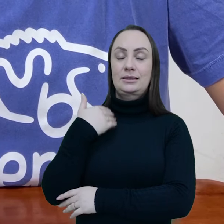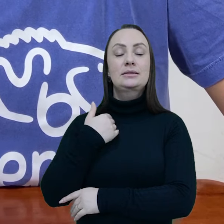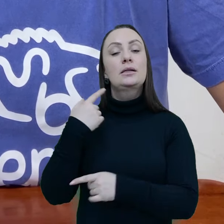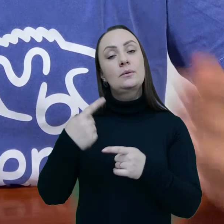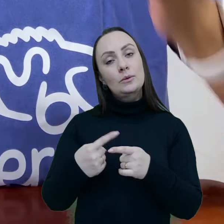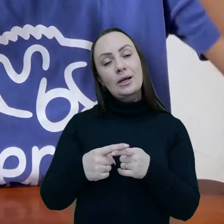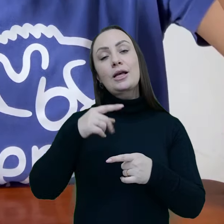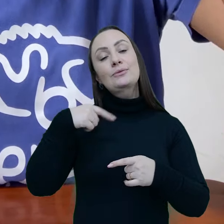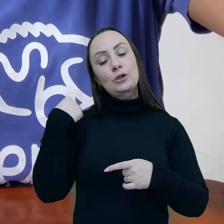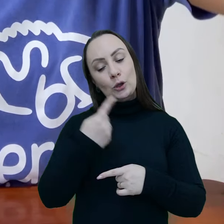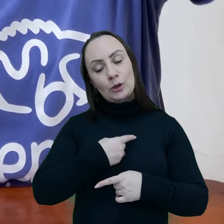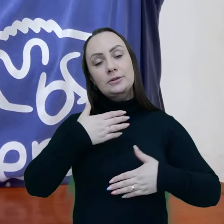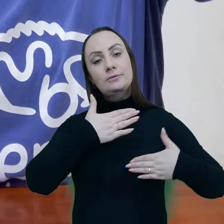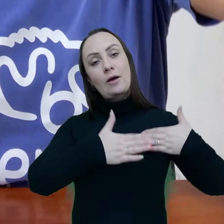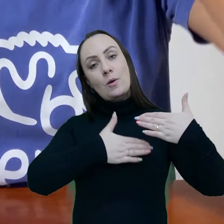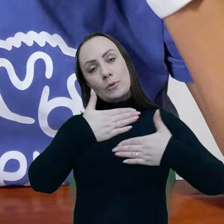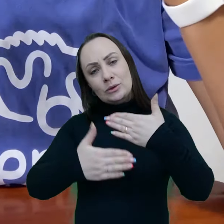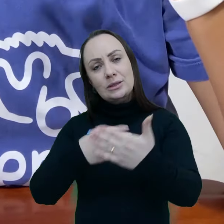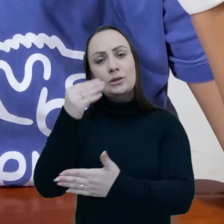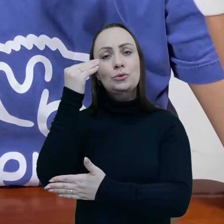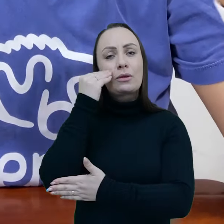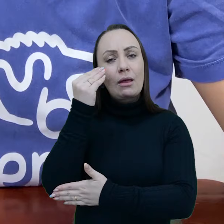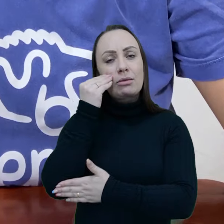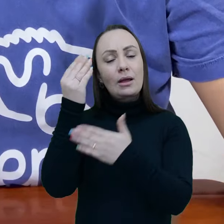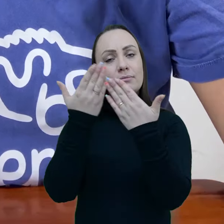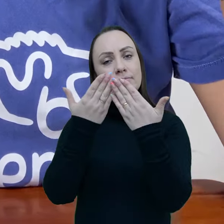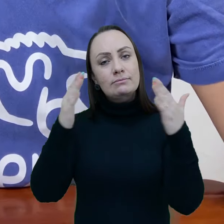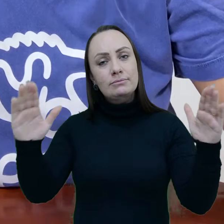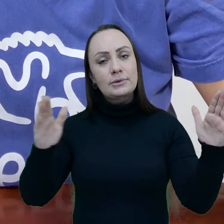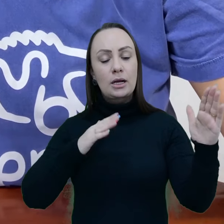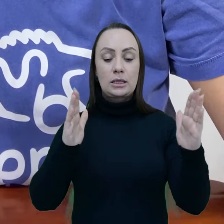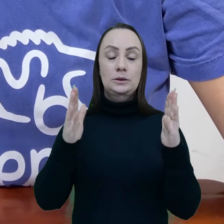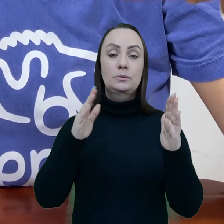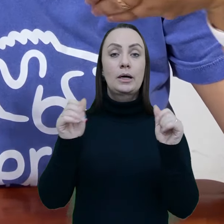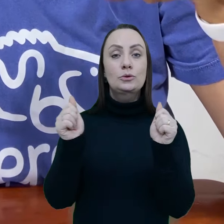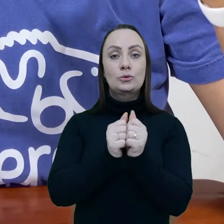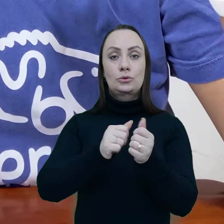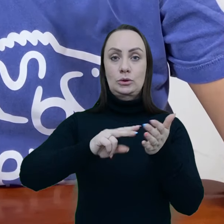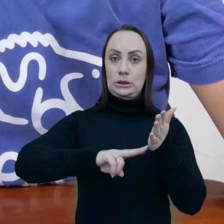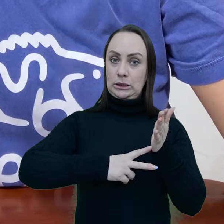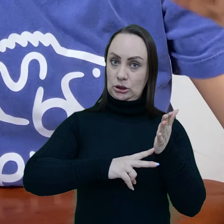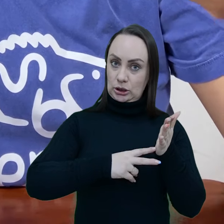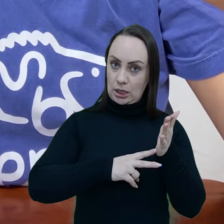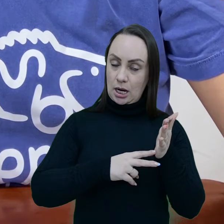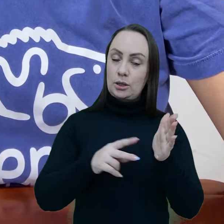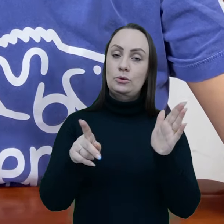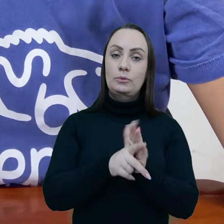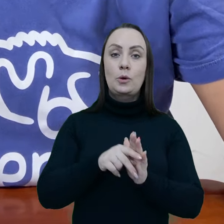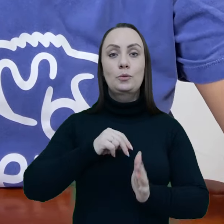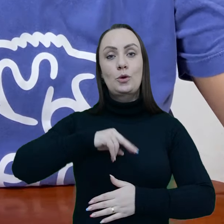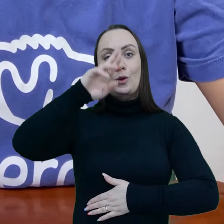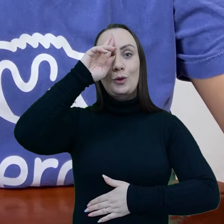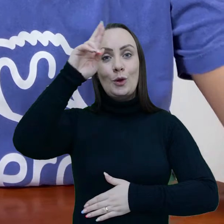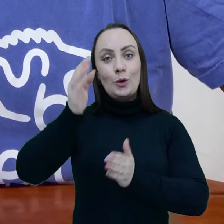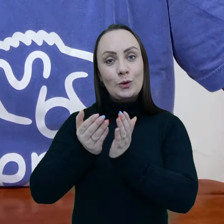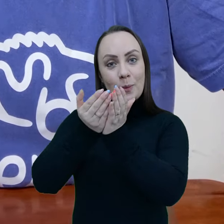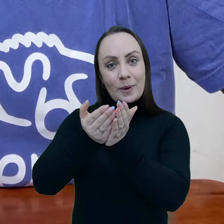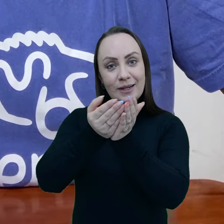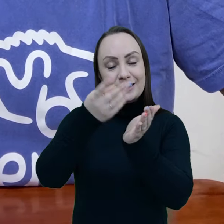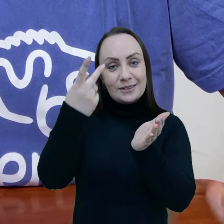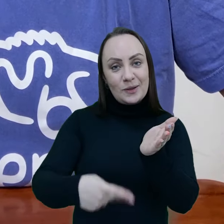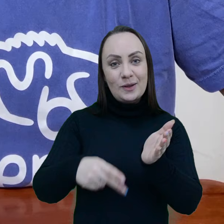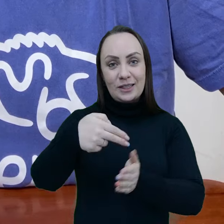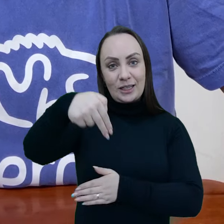elaborado, ou que já tinha elaborado lá atrás. Então, a gente está nesse processo ainda de se tentar abrir um espaço junto ao sindicato, dos